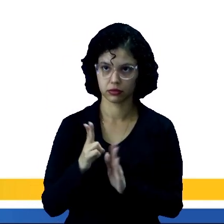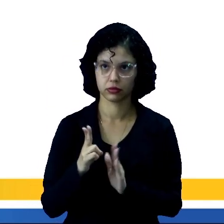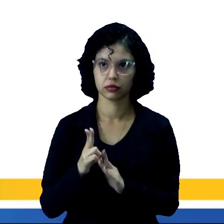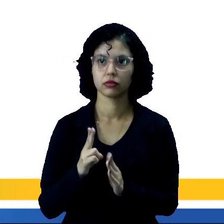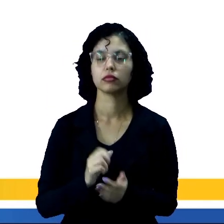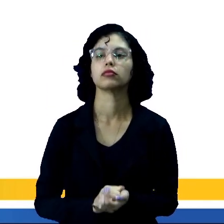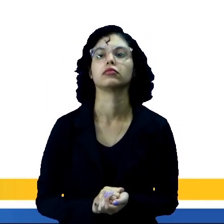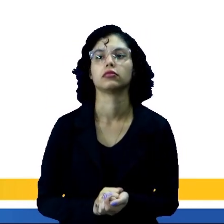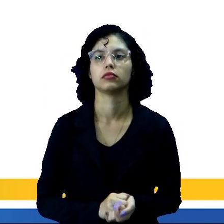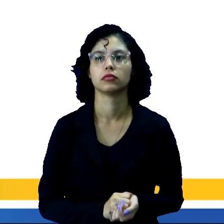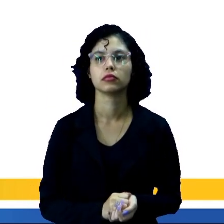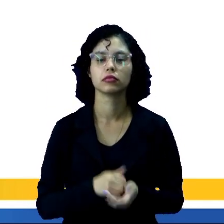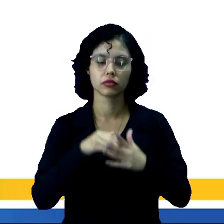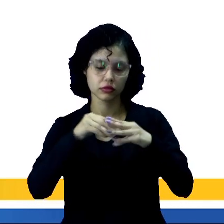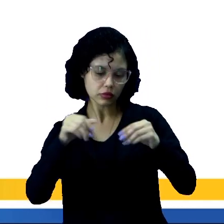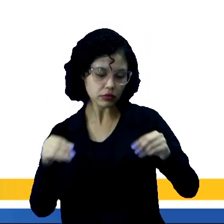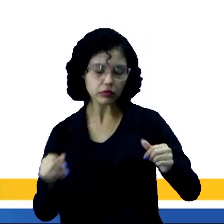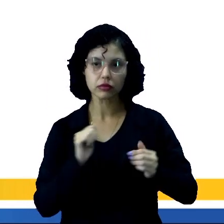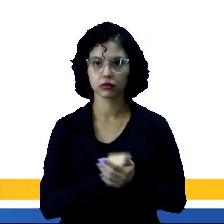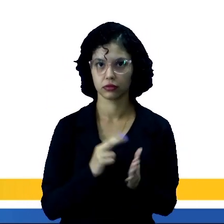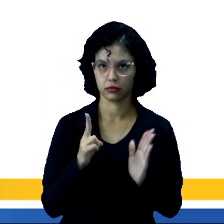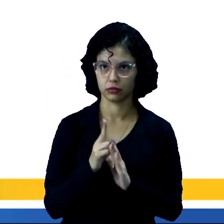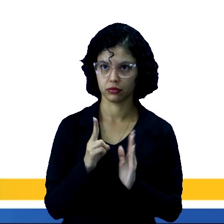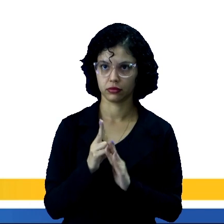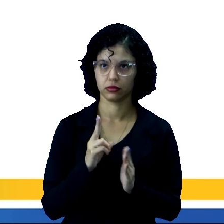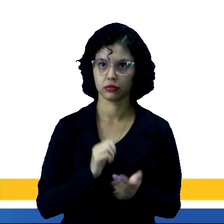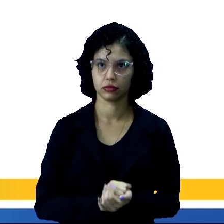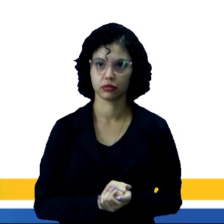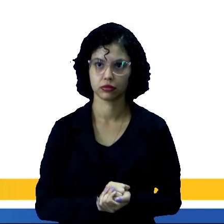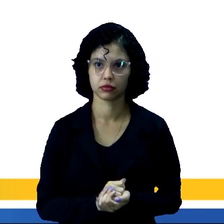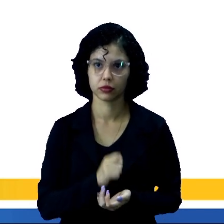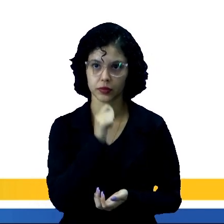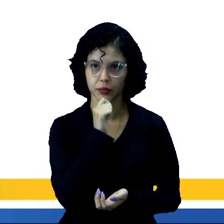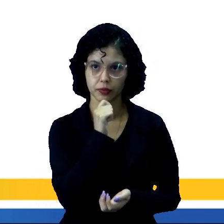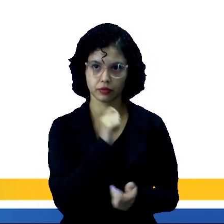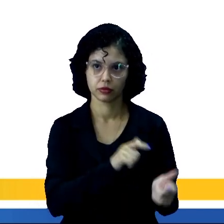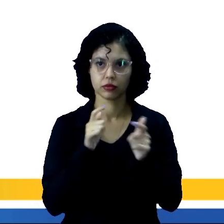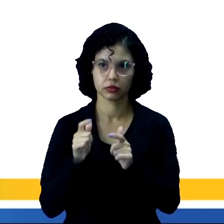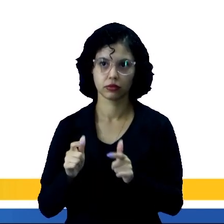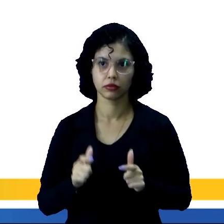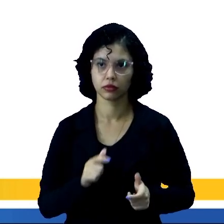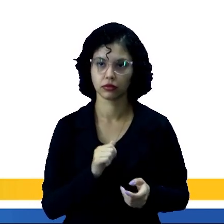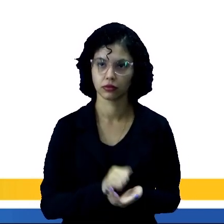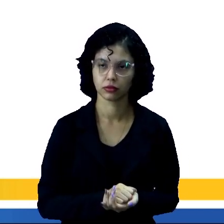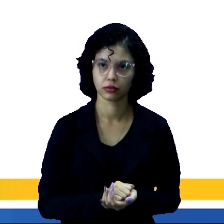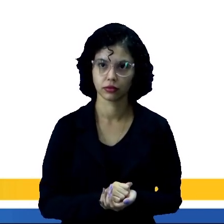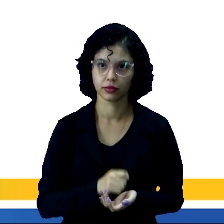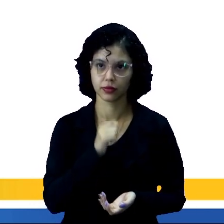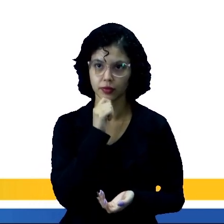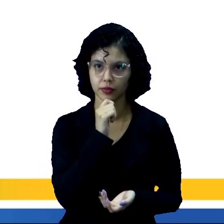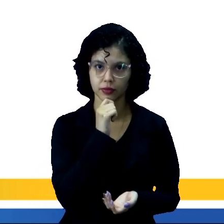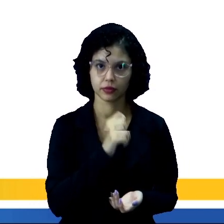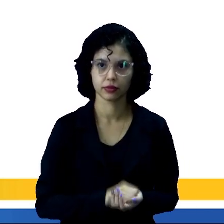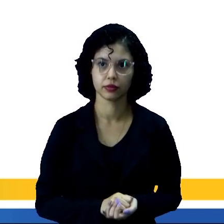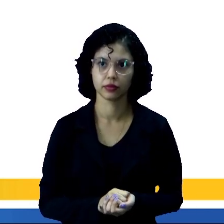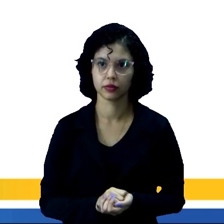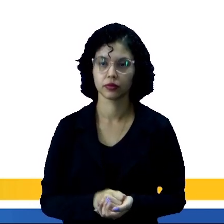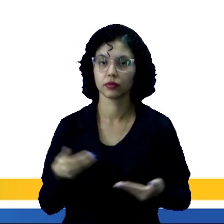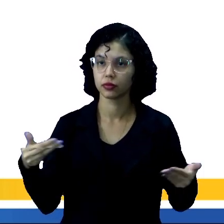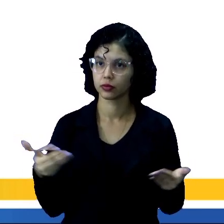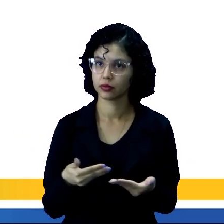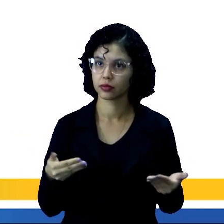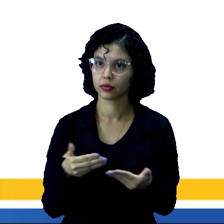E falando de terras indígenas, quantas são e onde se localizam essas terras? Atualmente,